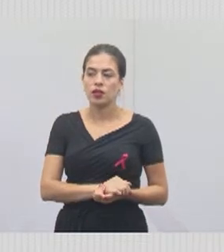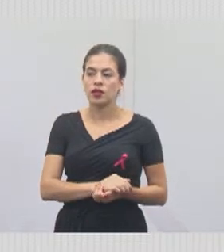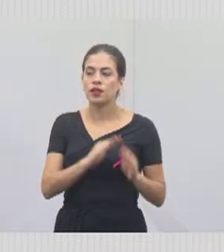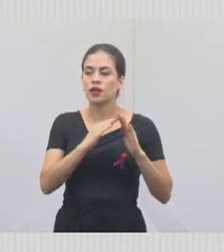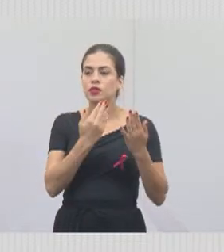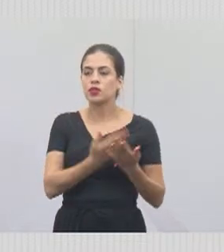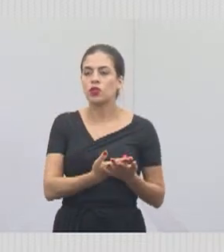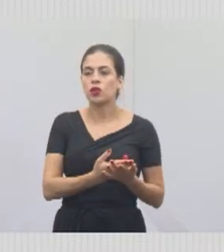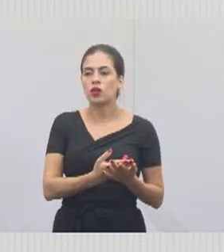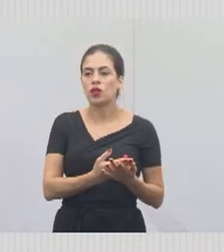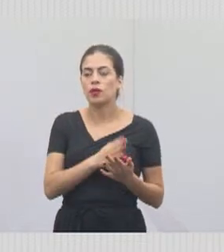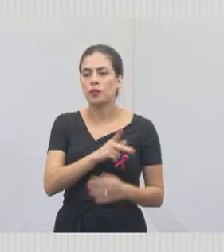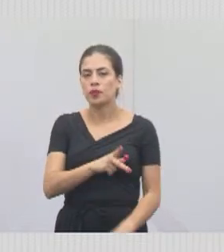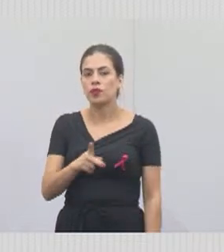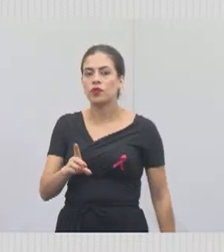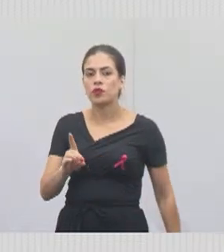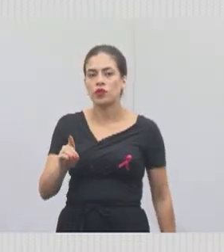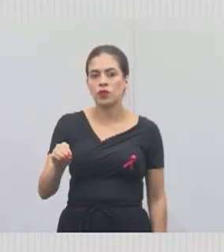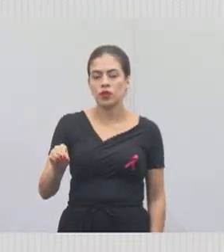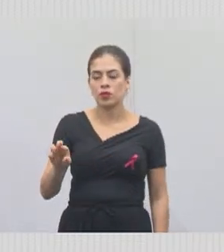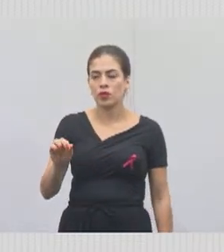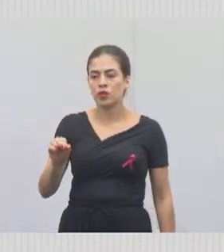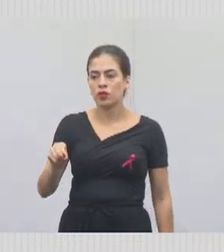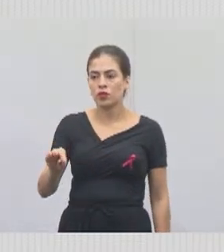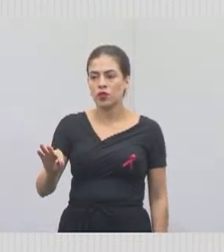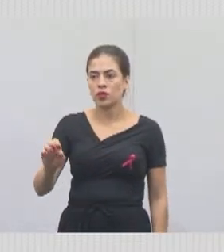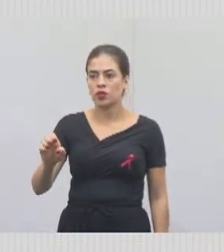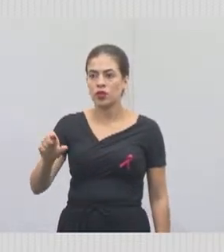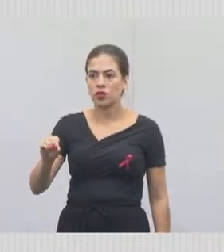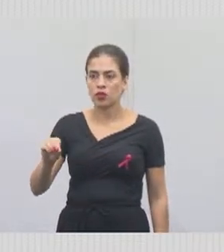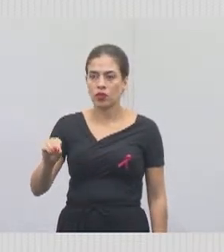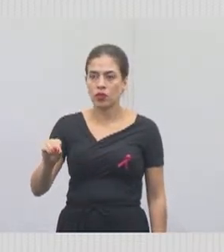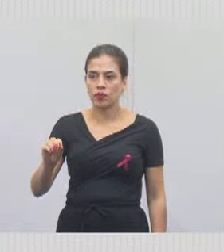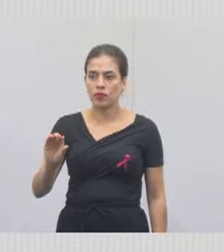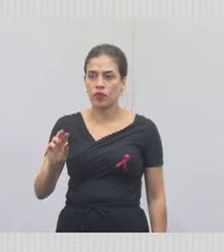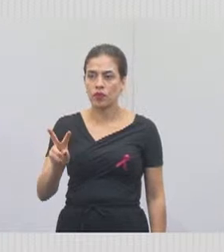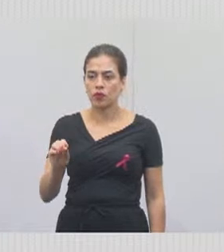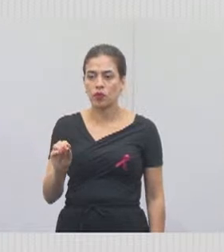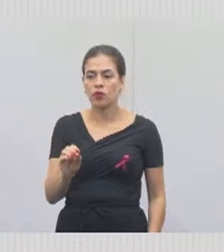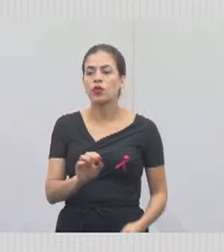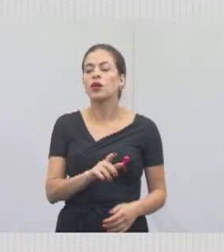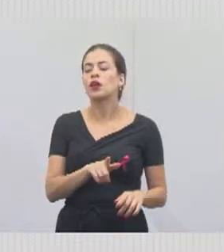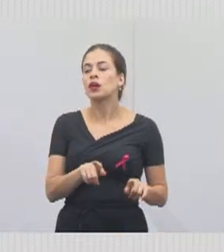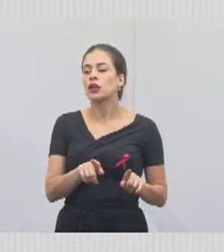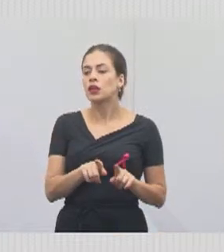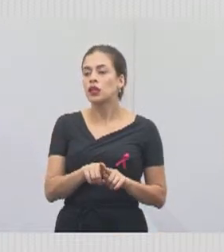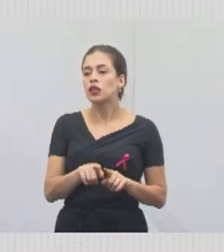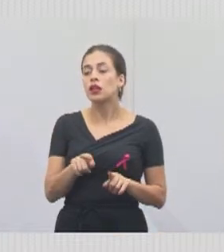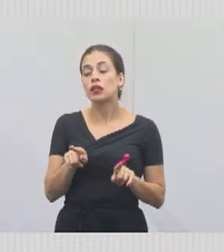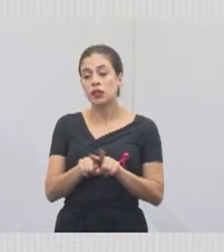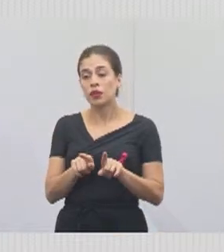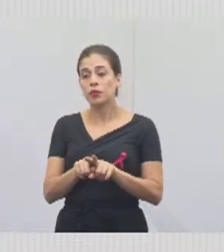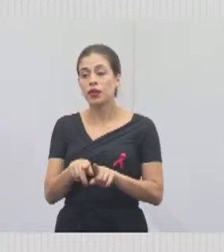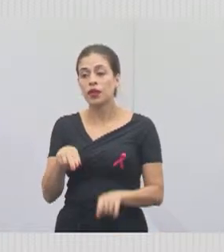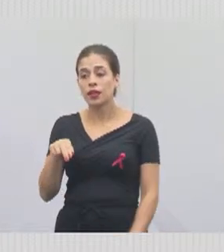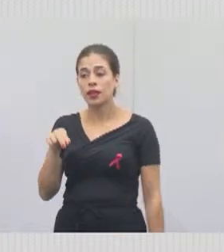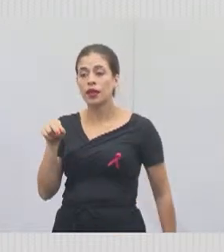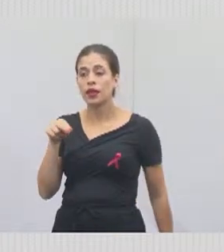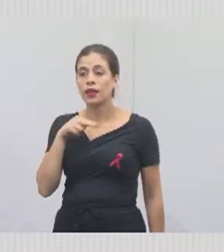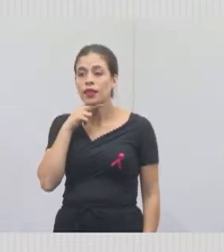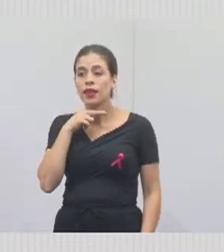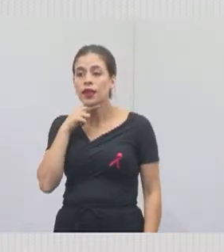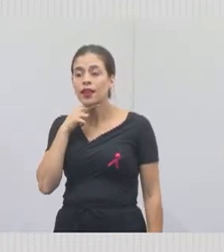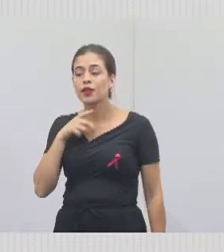da escola Professor Dorotovio, Gaspar Viana, e, coincidentemente, ele também é neto de um ex